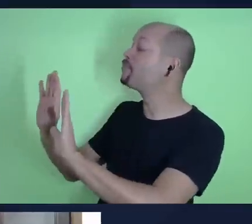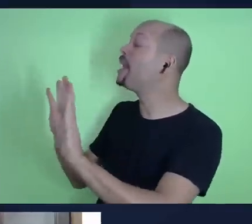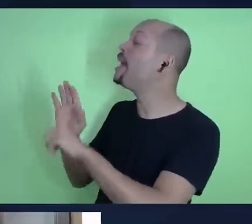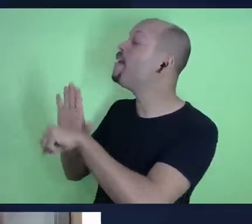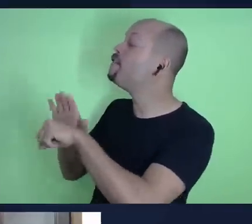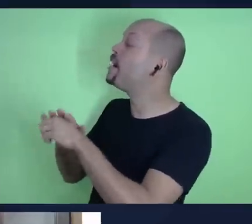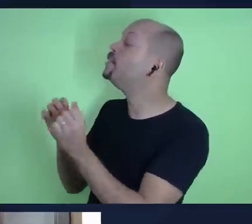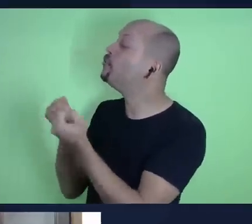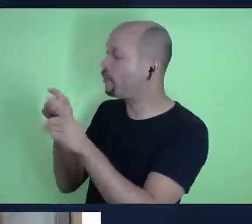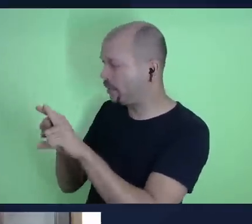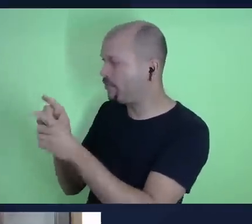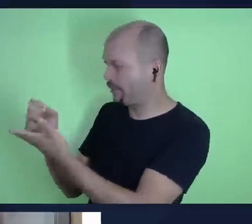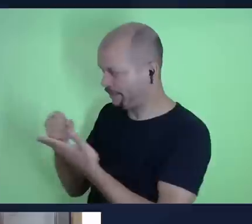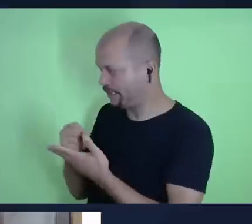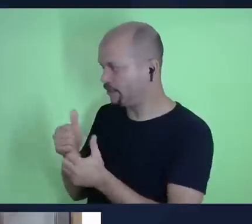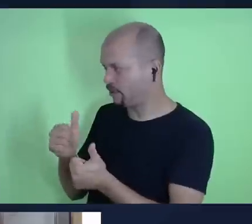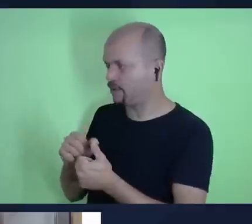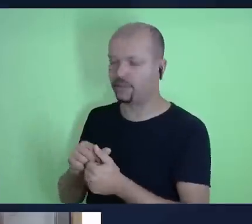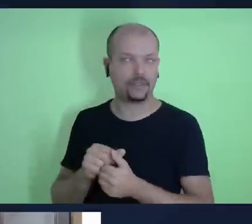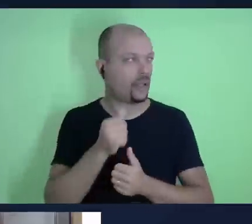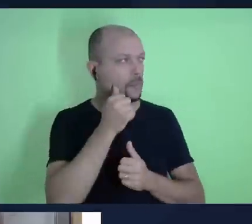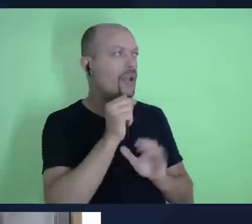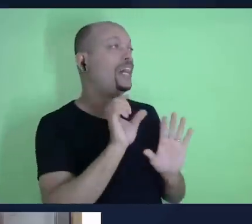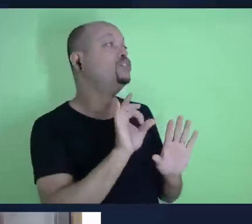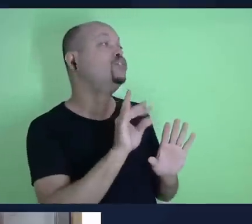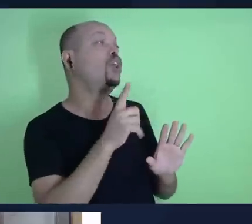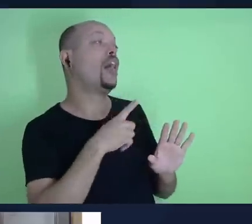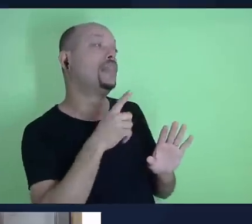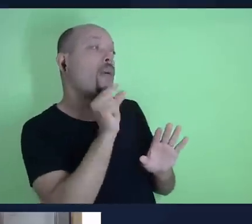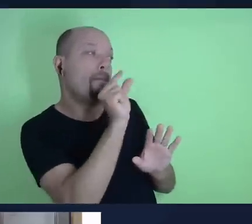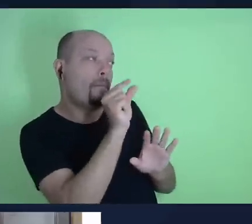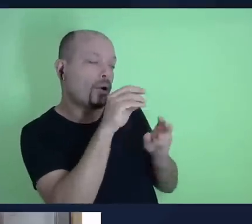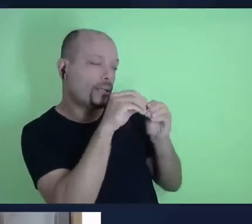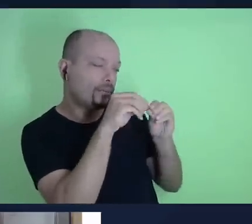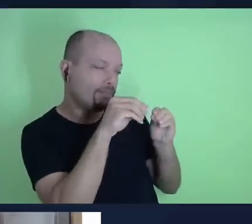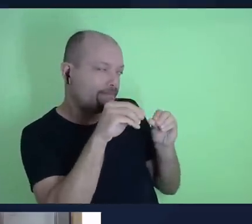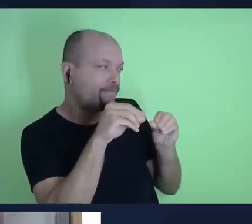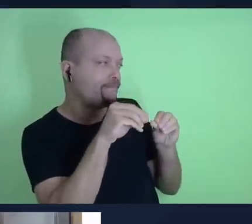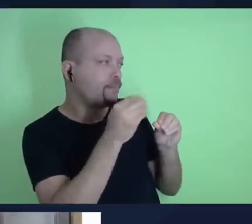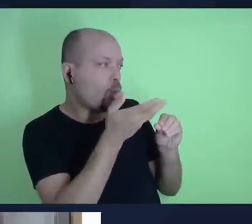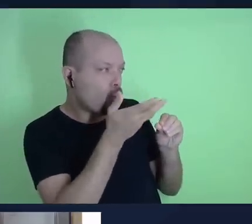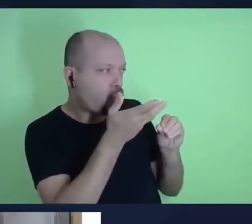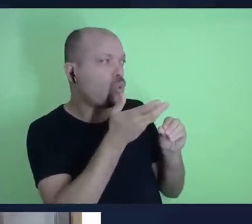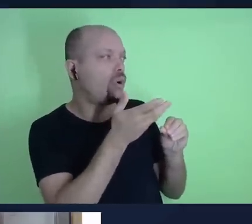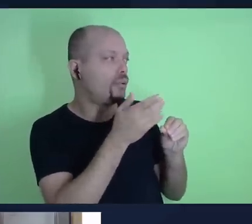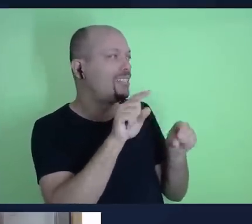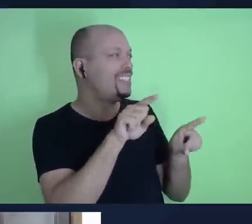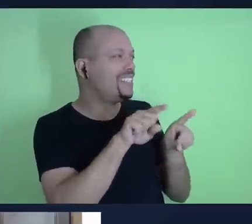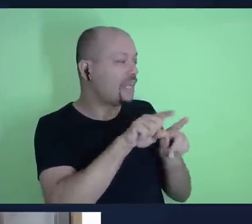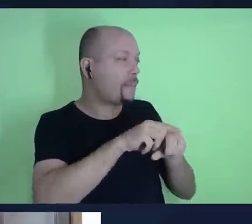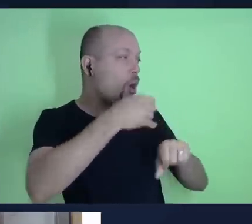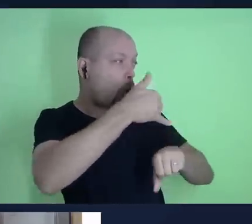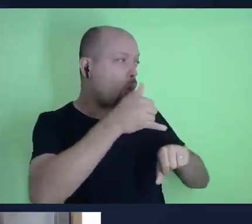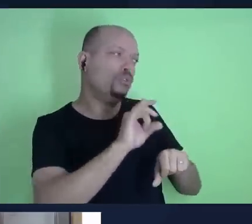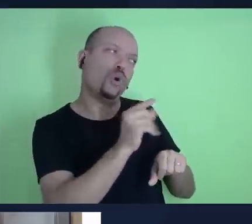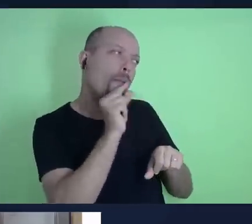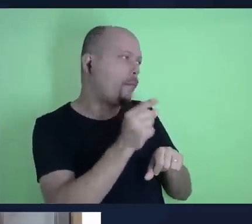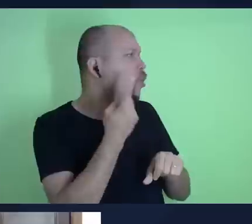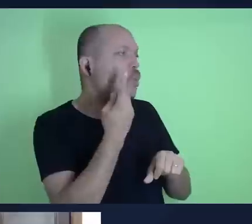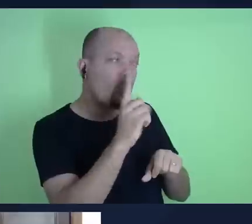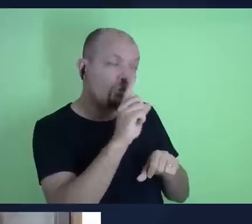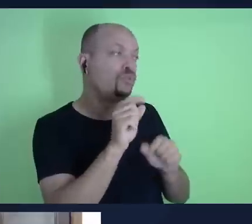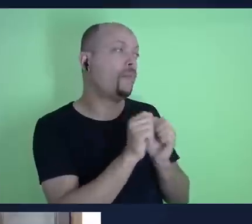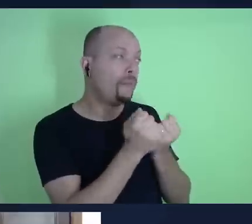também e a mulher fala olha só tenho um restinho de trigo em casa um pouquinho de azeite é tudo que eu tenho para fazer o último pão